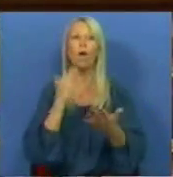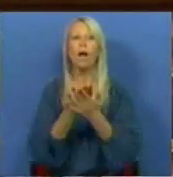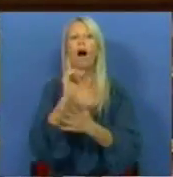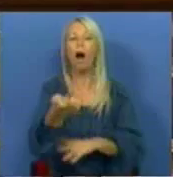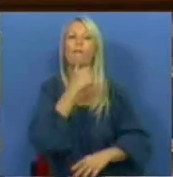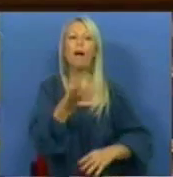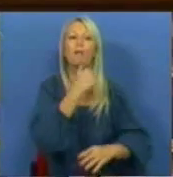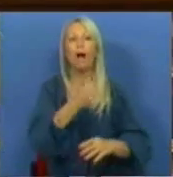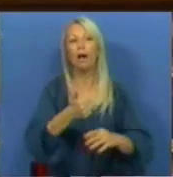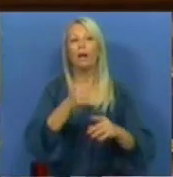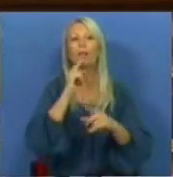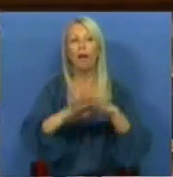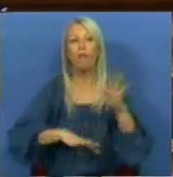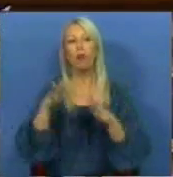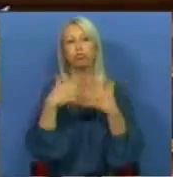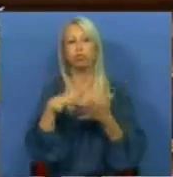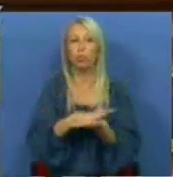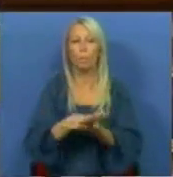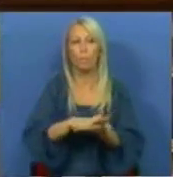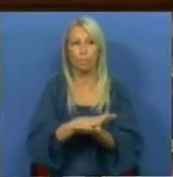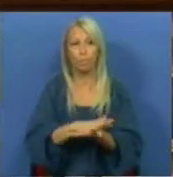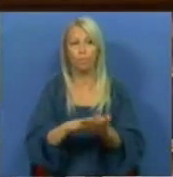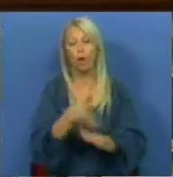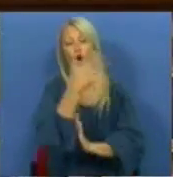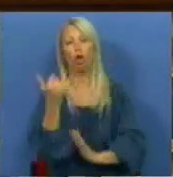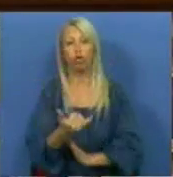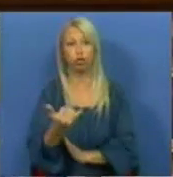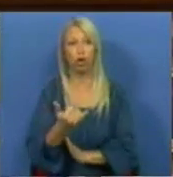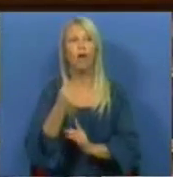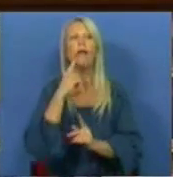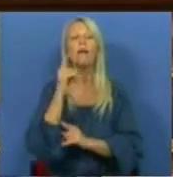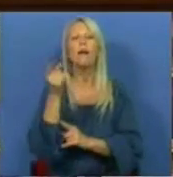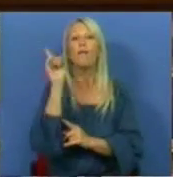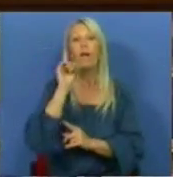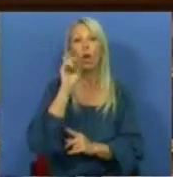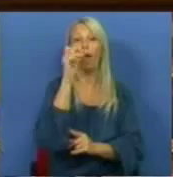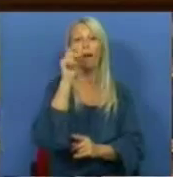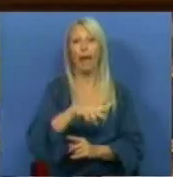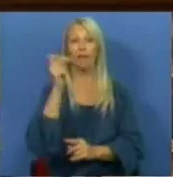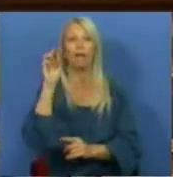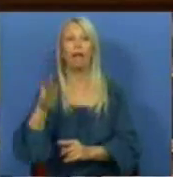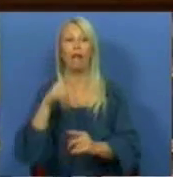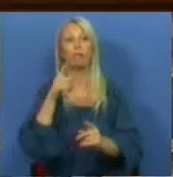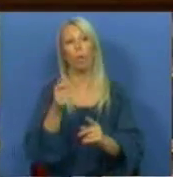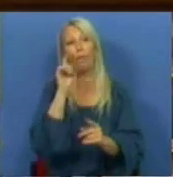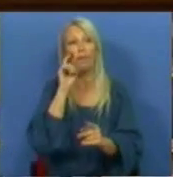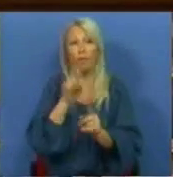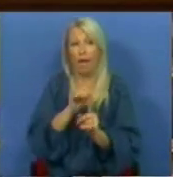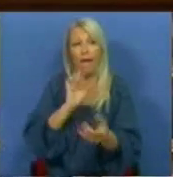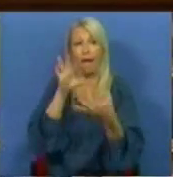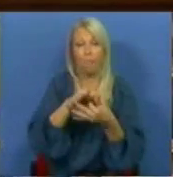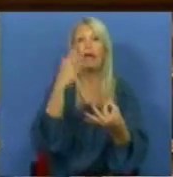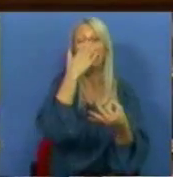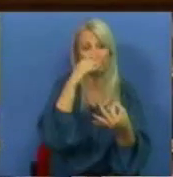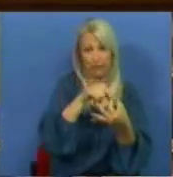infraestruturas. Em segundo plano ficam os valores que a REN e a RAN defendem. E se esta é a realidade para a REN e